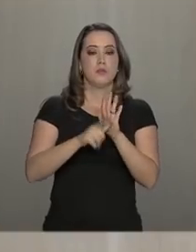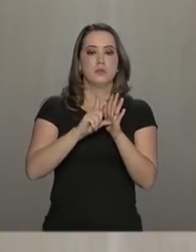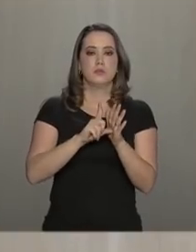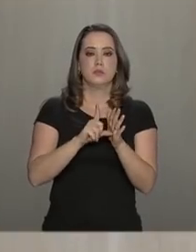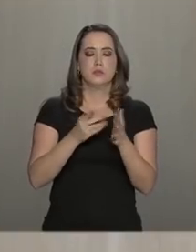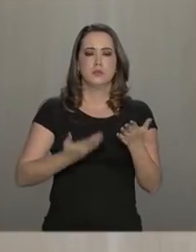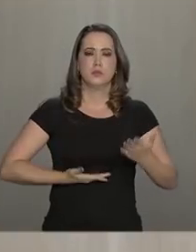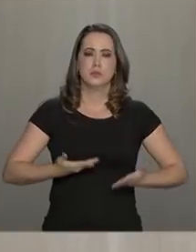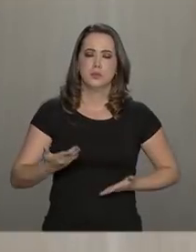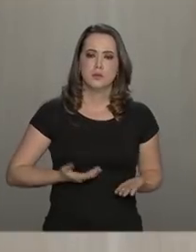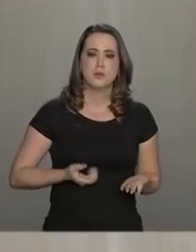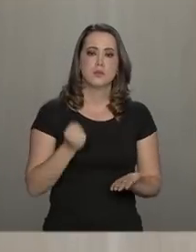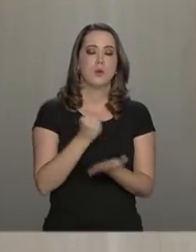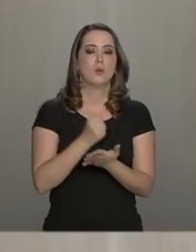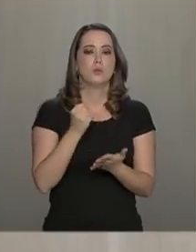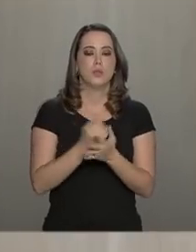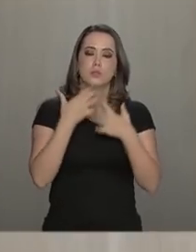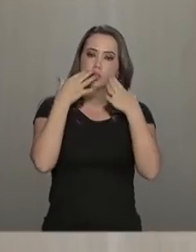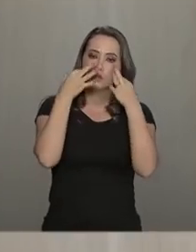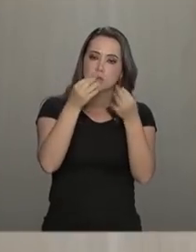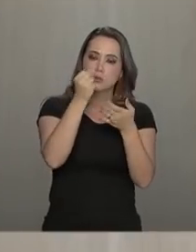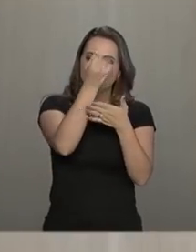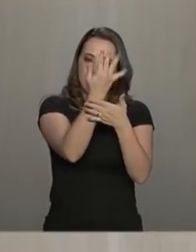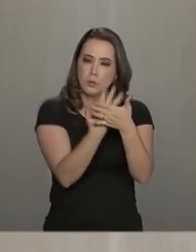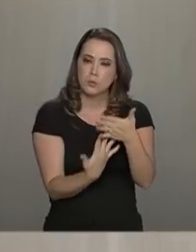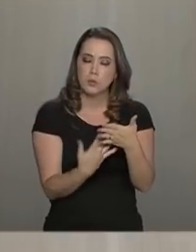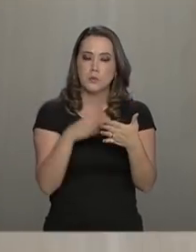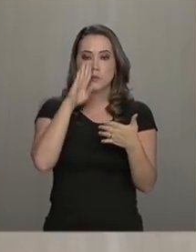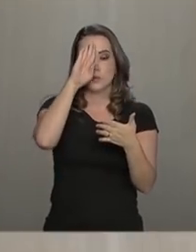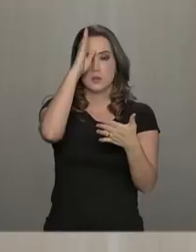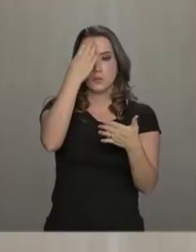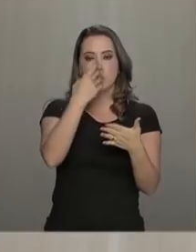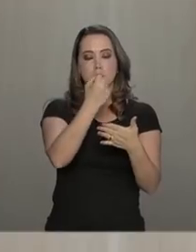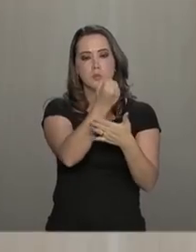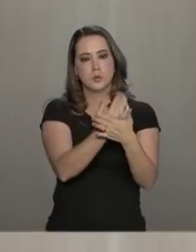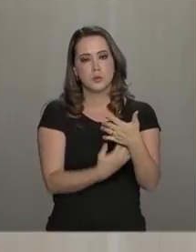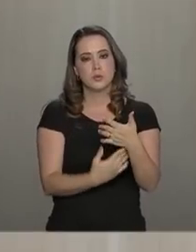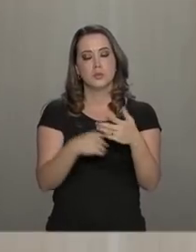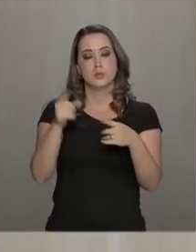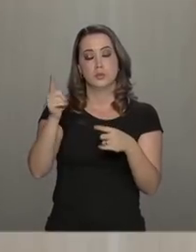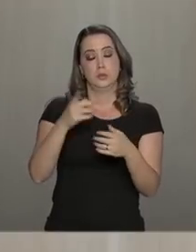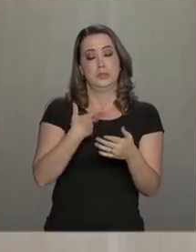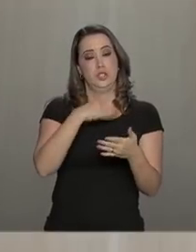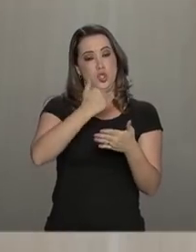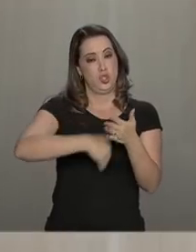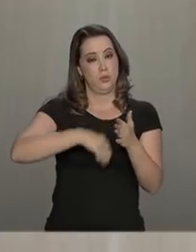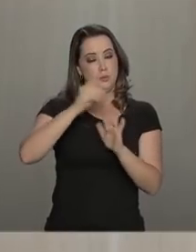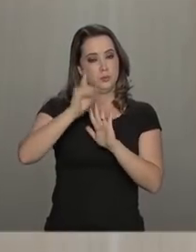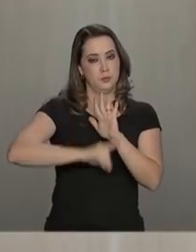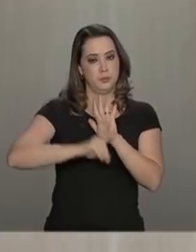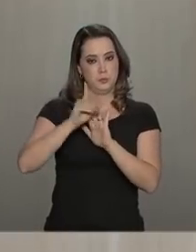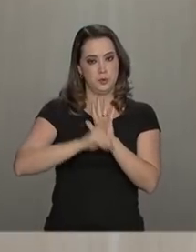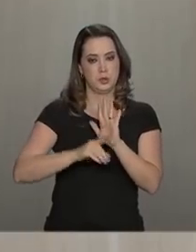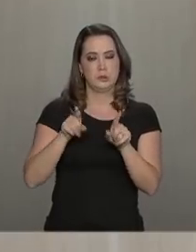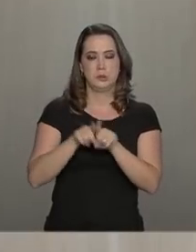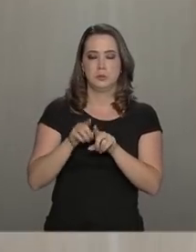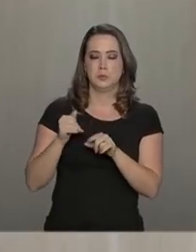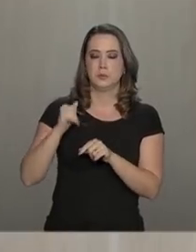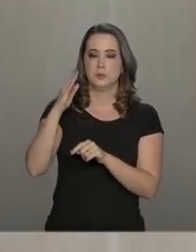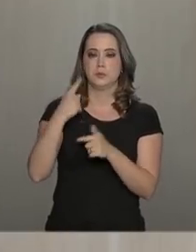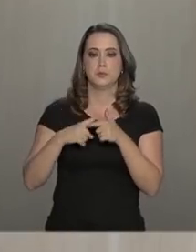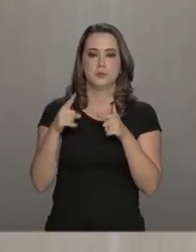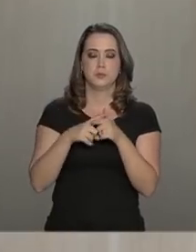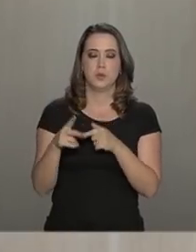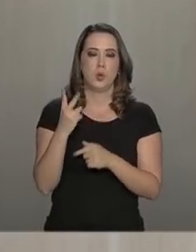pretendendo contratar e fique bem atento às clausas, principalmente as clausas restritivas de direito e as clausas abusivas, que são